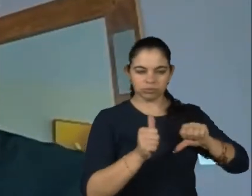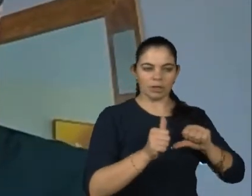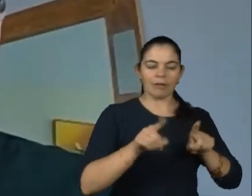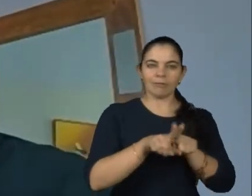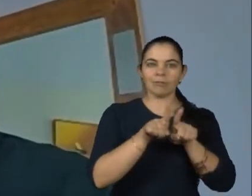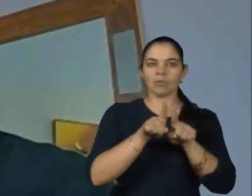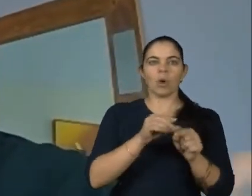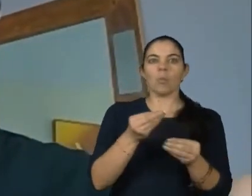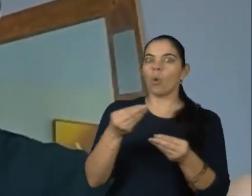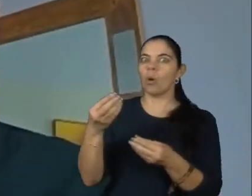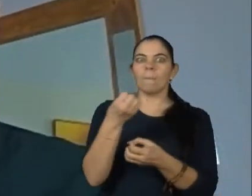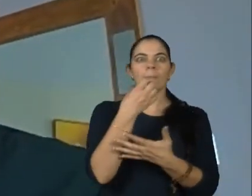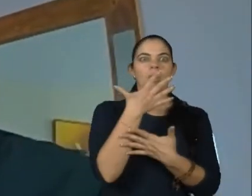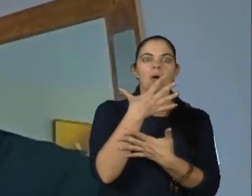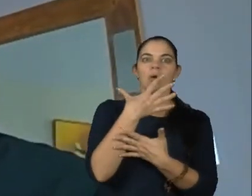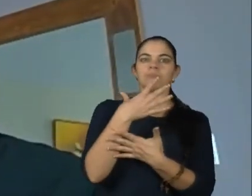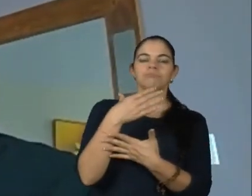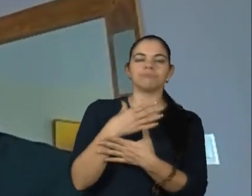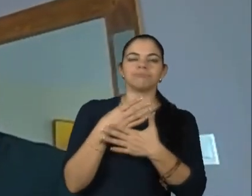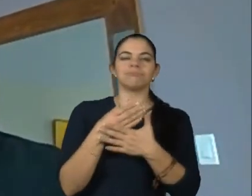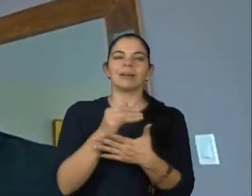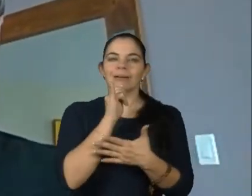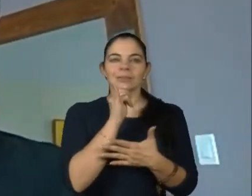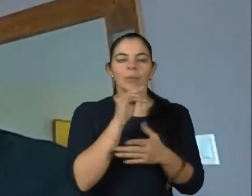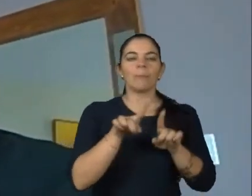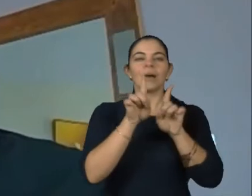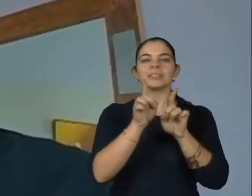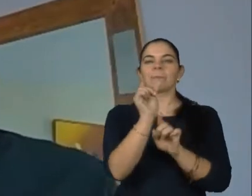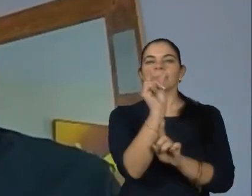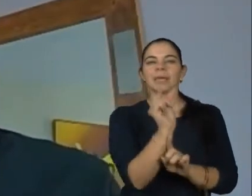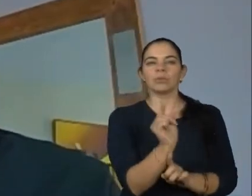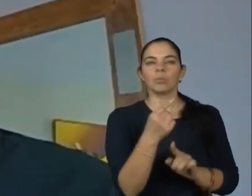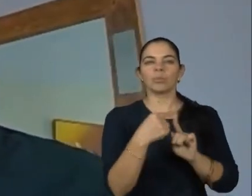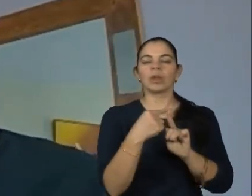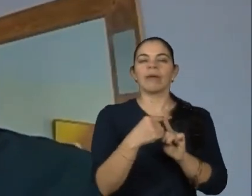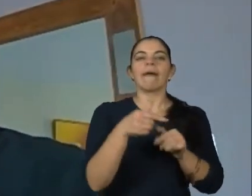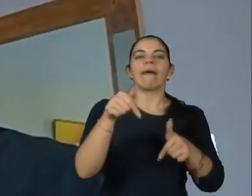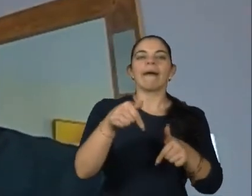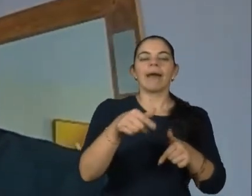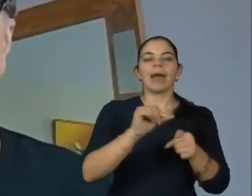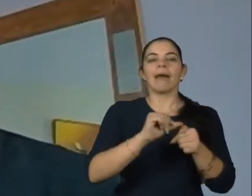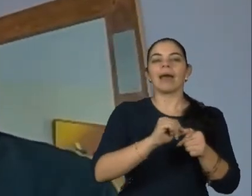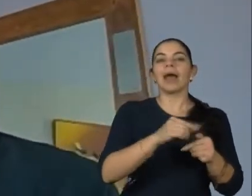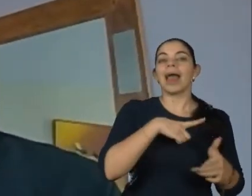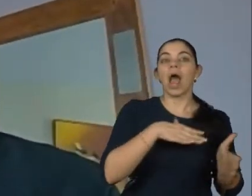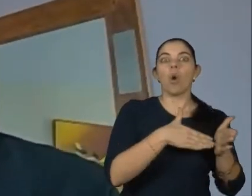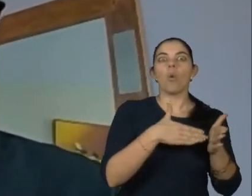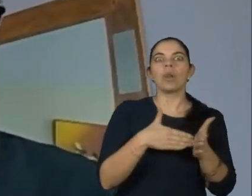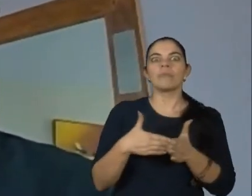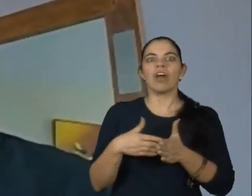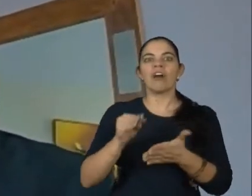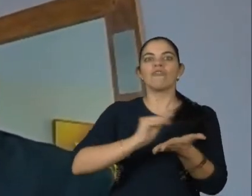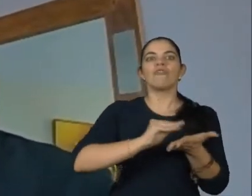muito bons exemplos aí de empresas no Brasil, mas ainda é muito pequena. Por quê? porque também um dos fatores de limitação é a